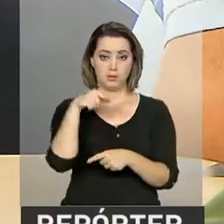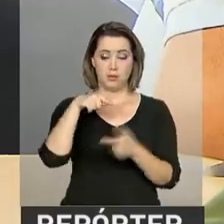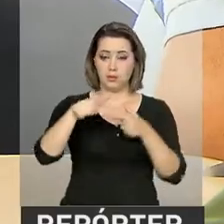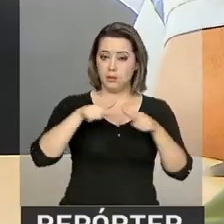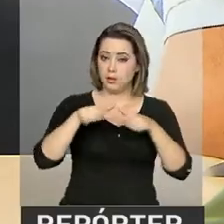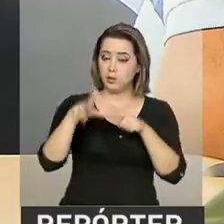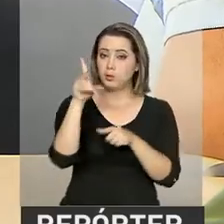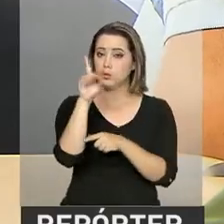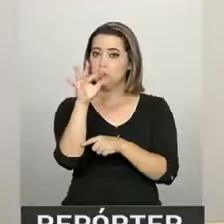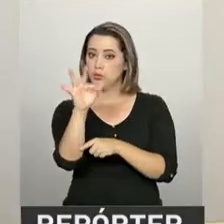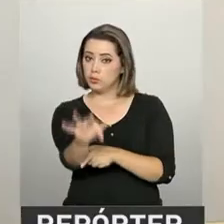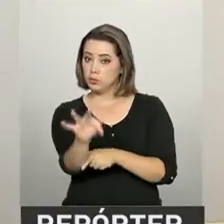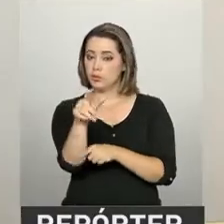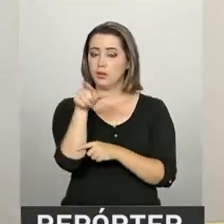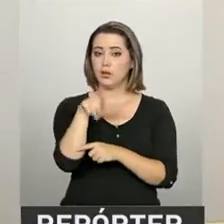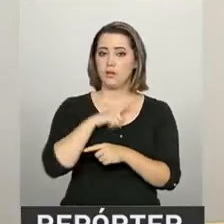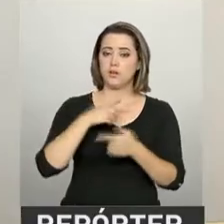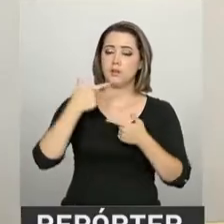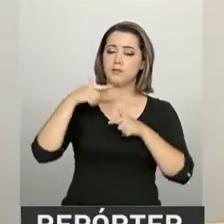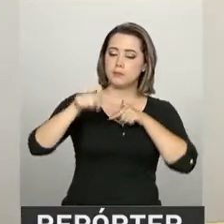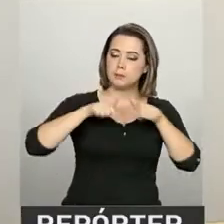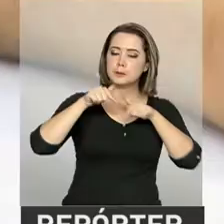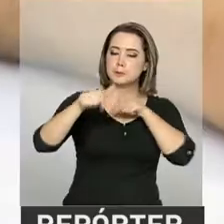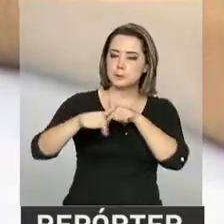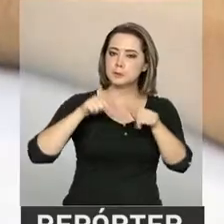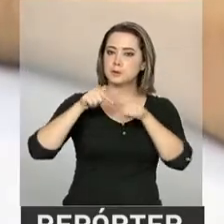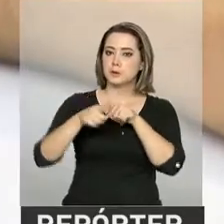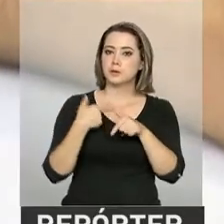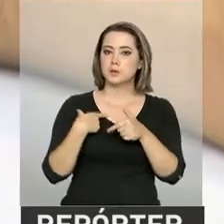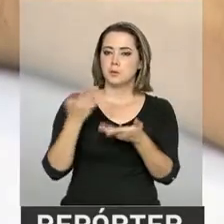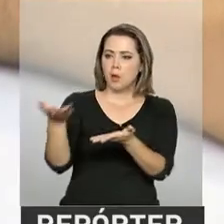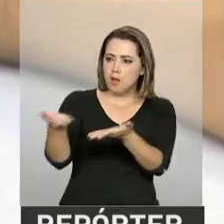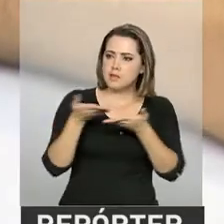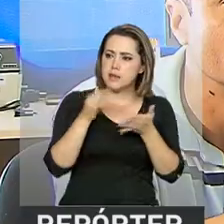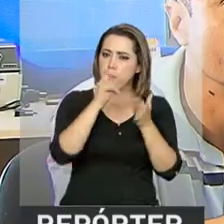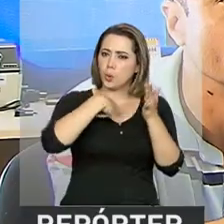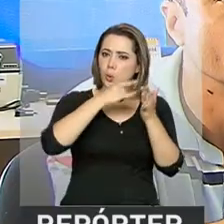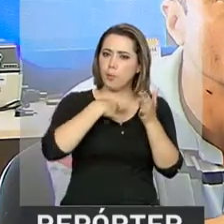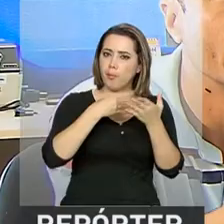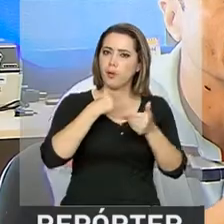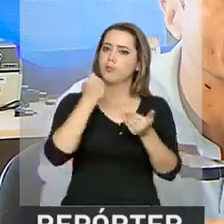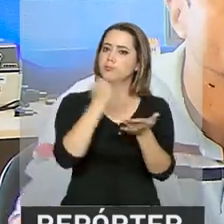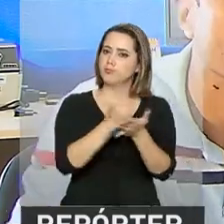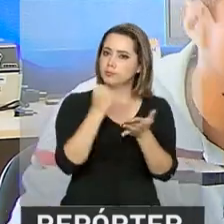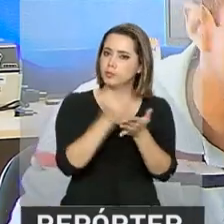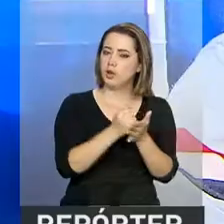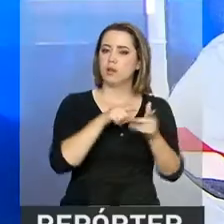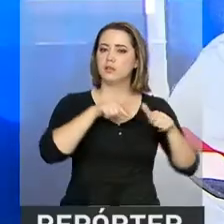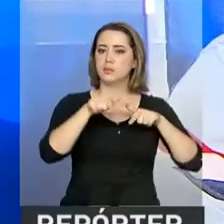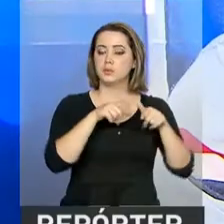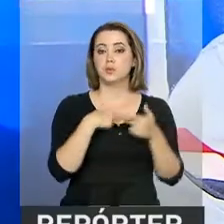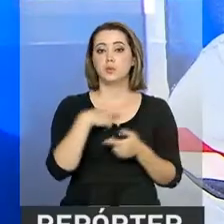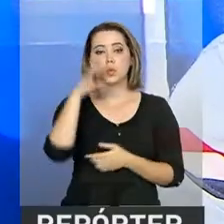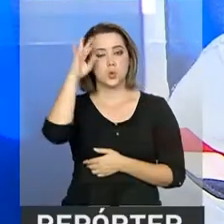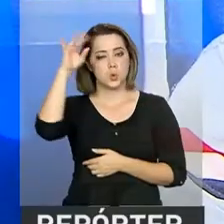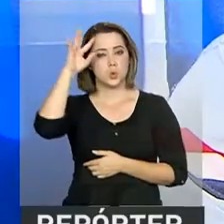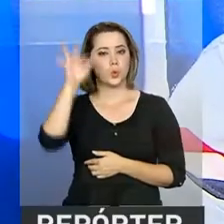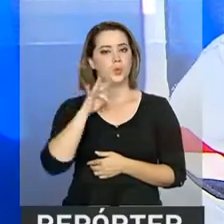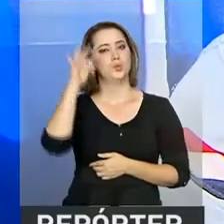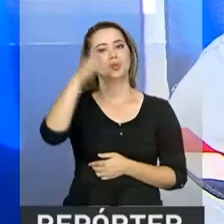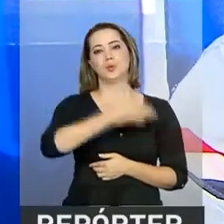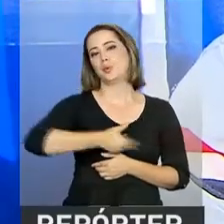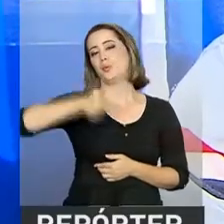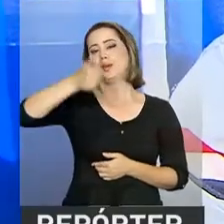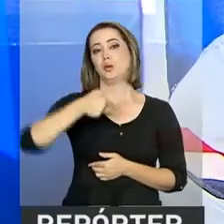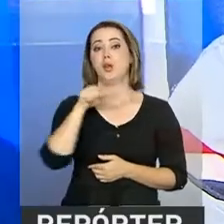jornada de trabalho. E enquanto recebe ou registra documentos, ele sonha com um futuro melhor. Quero estudar, eu quero